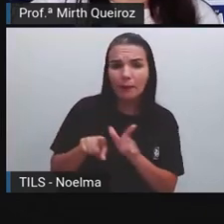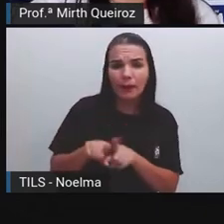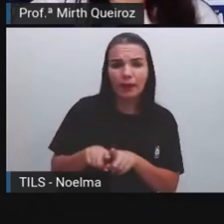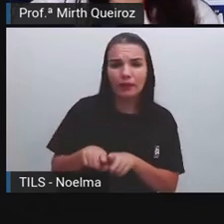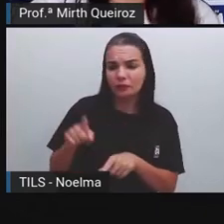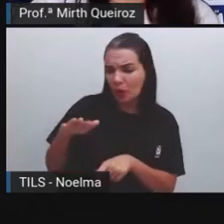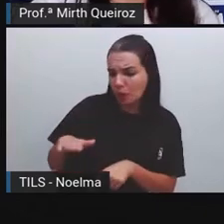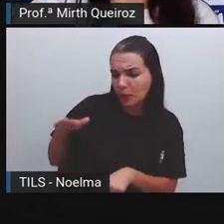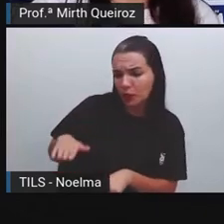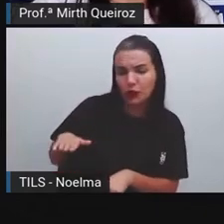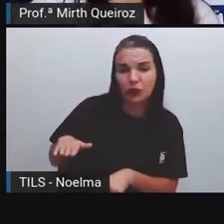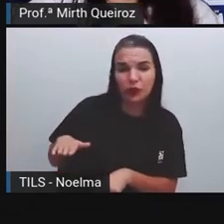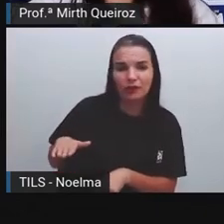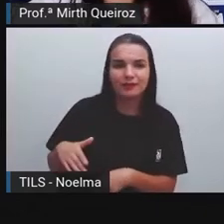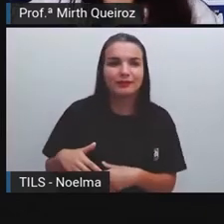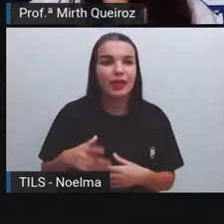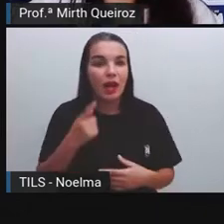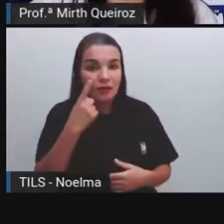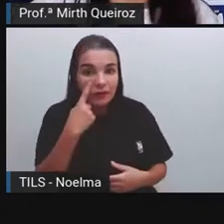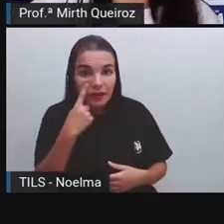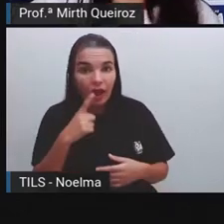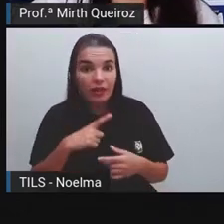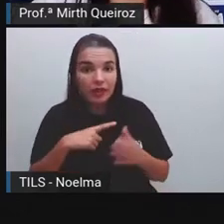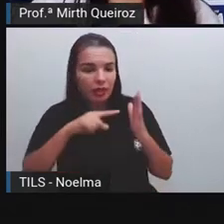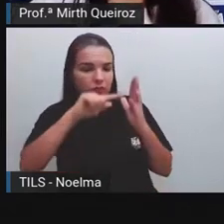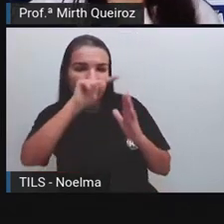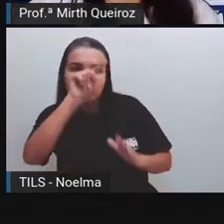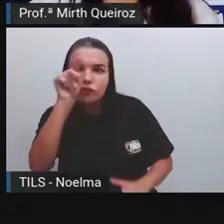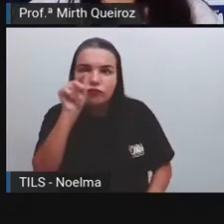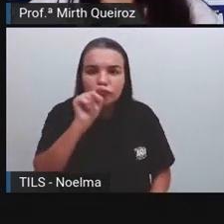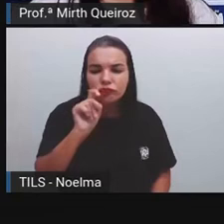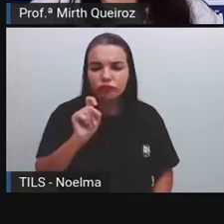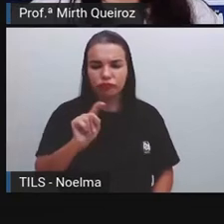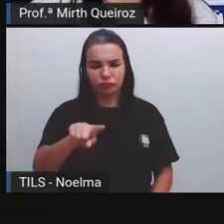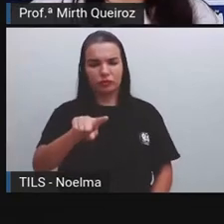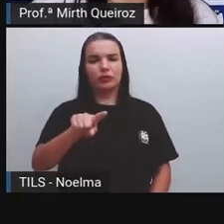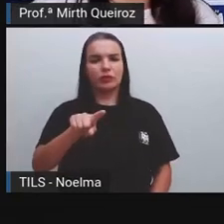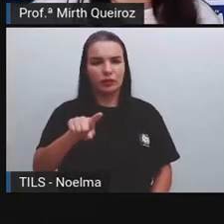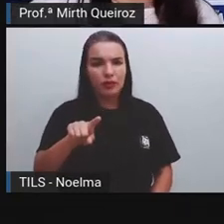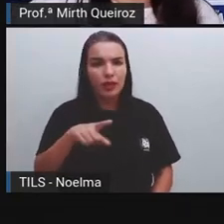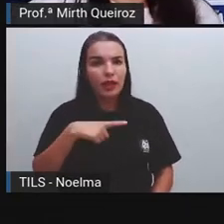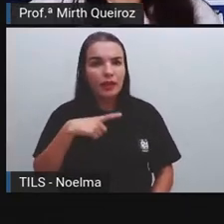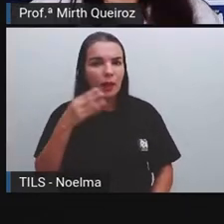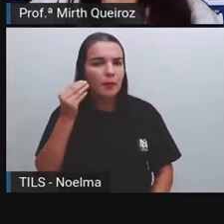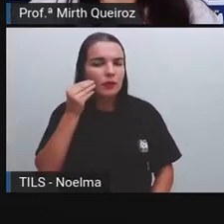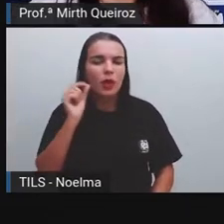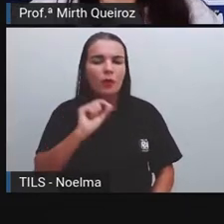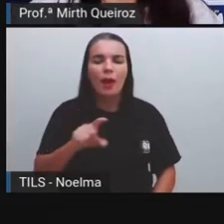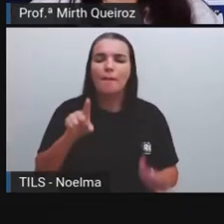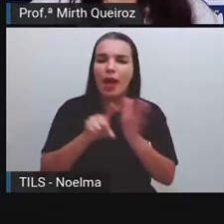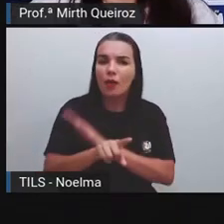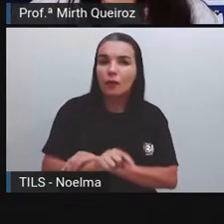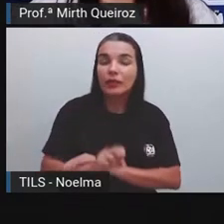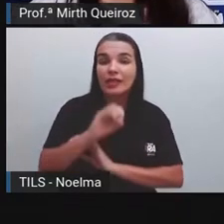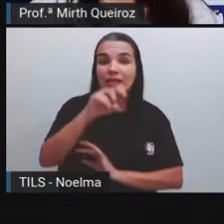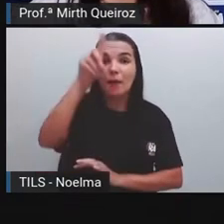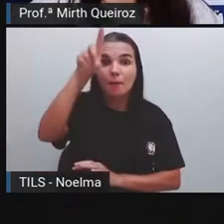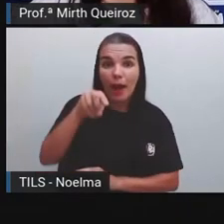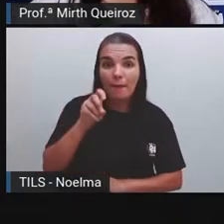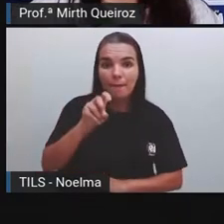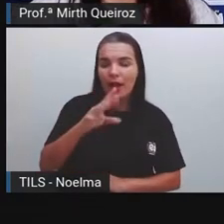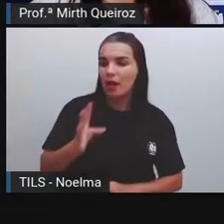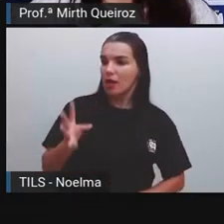Aqui a gente tem a presença da interrogação, que vai indicar que é uma pergunta, né? A exclamação, a admiração,